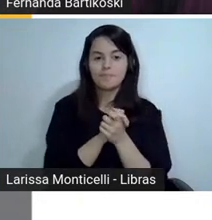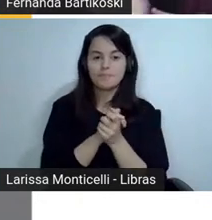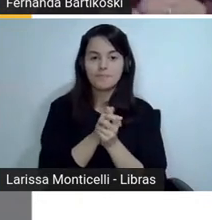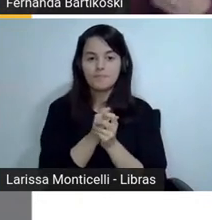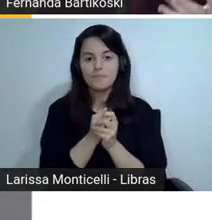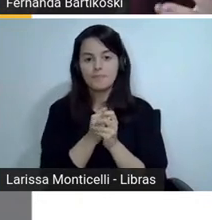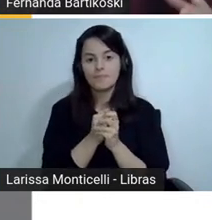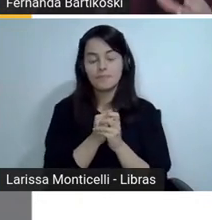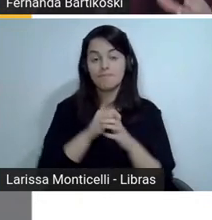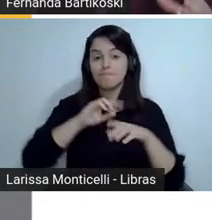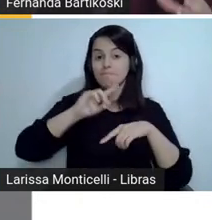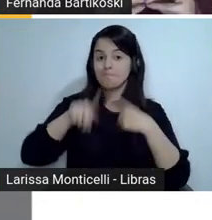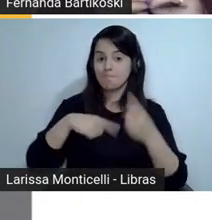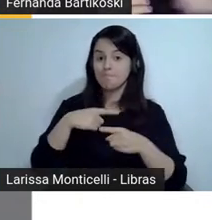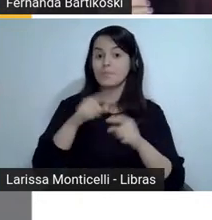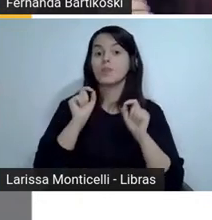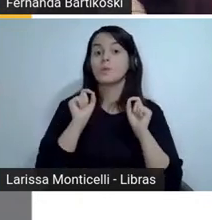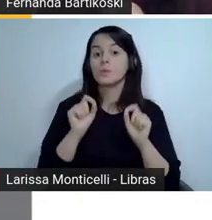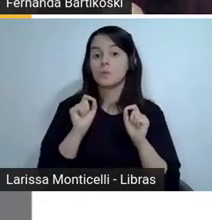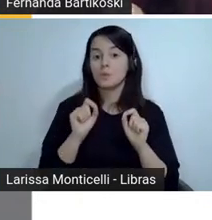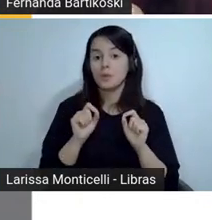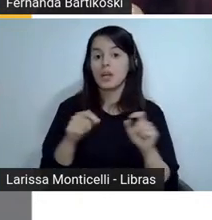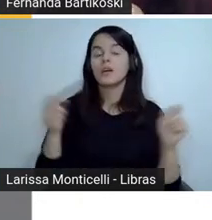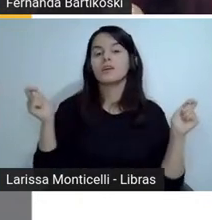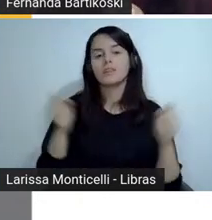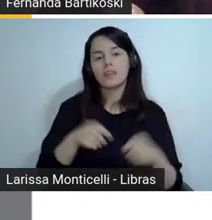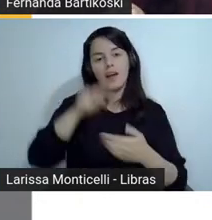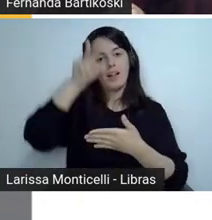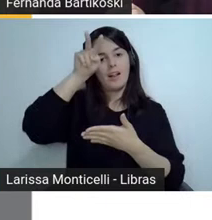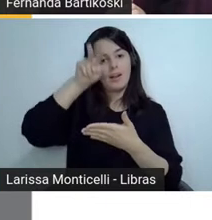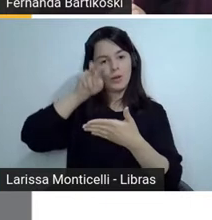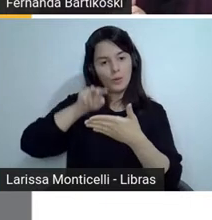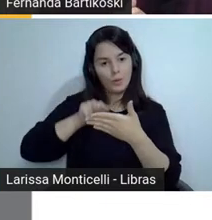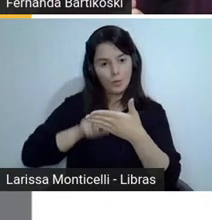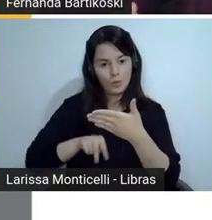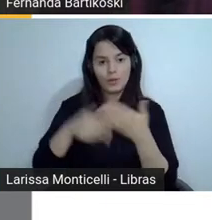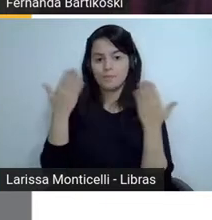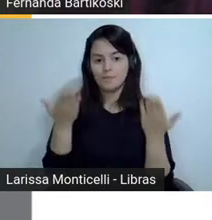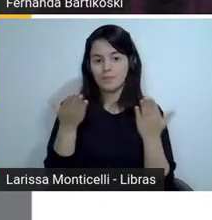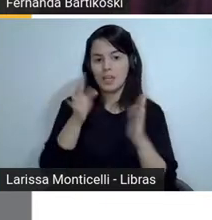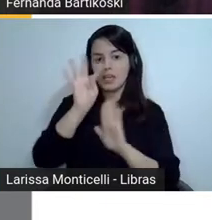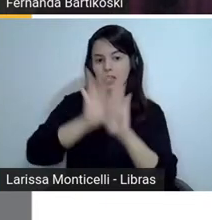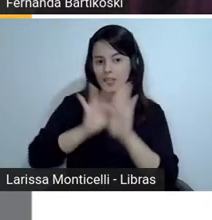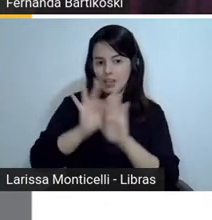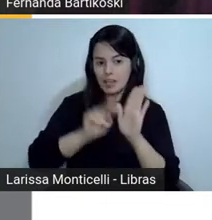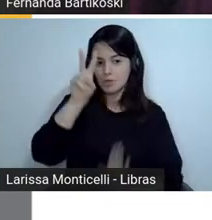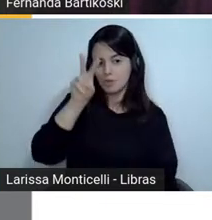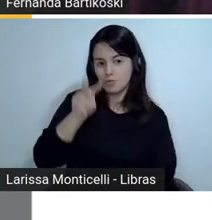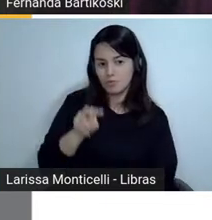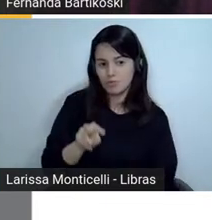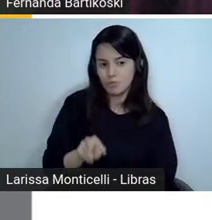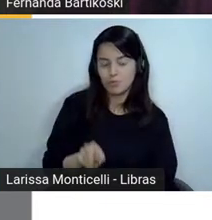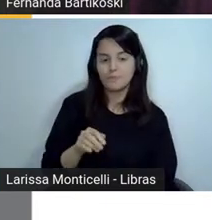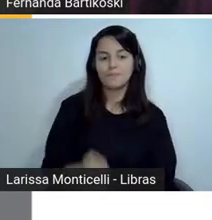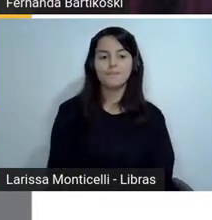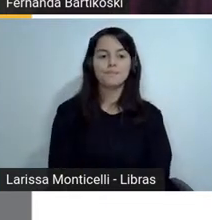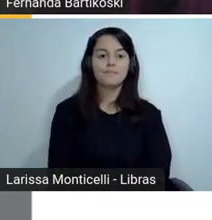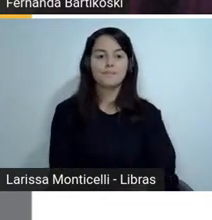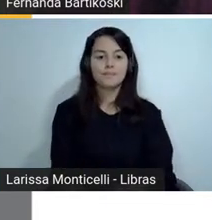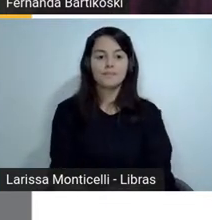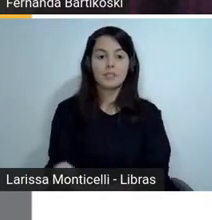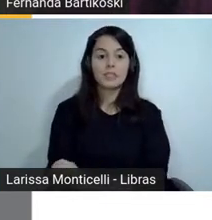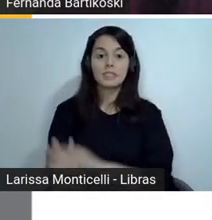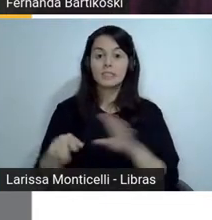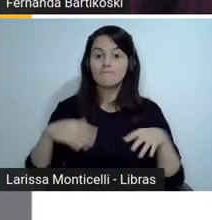para depois a gente na leitura desse desse texto então aqui